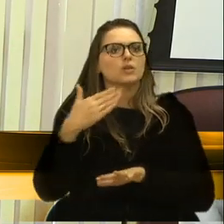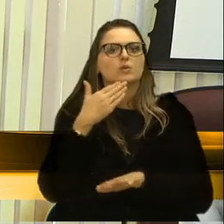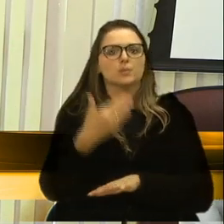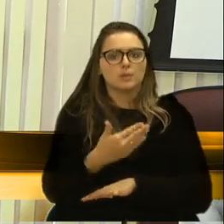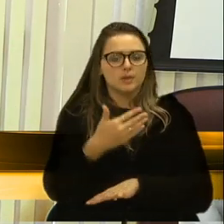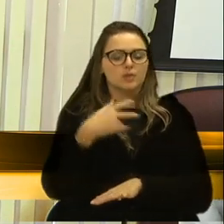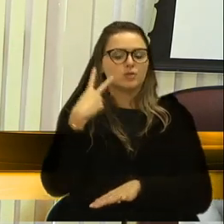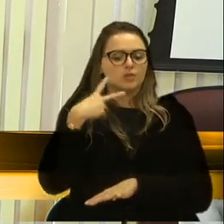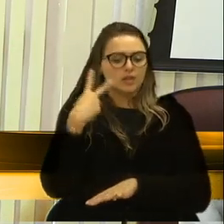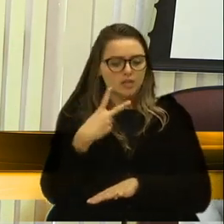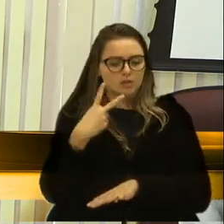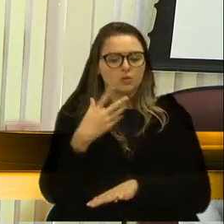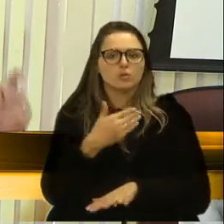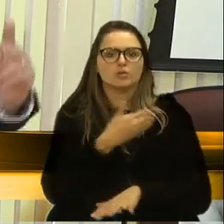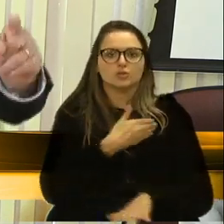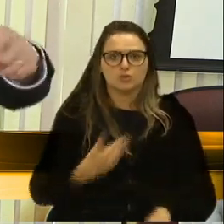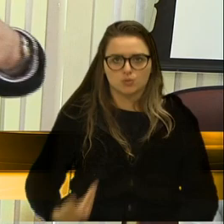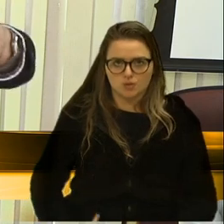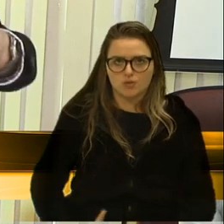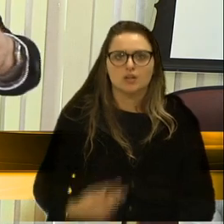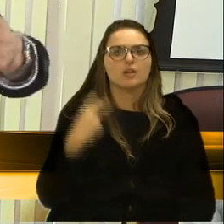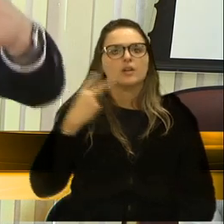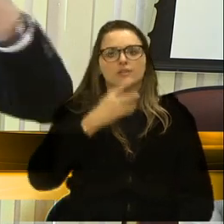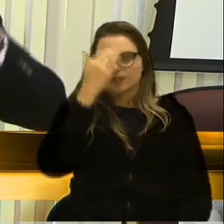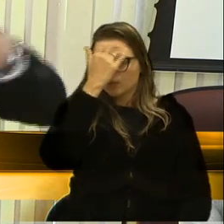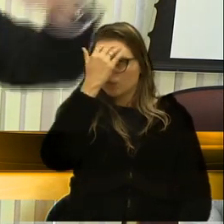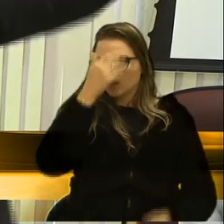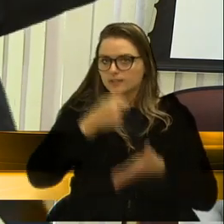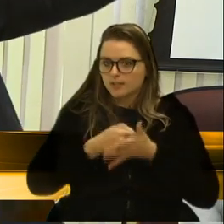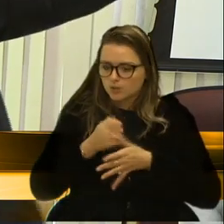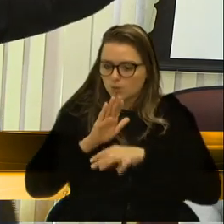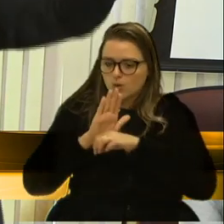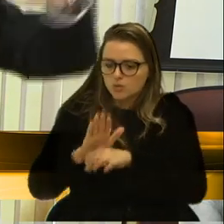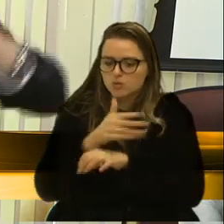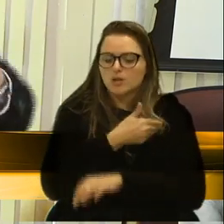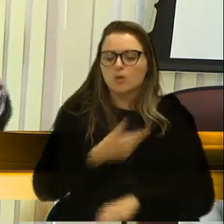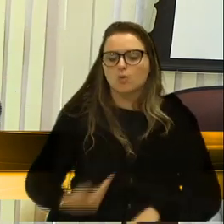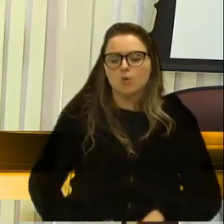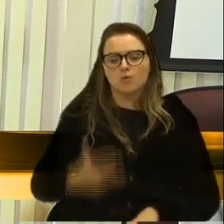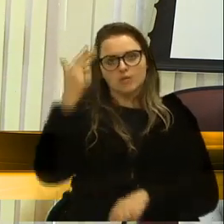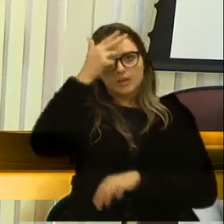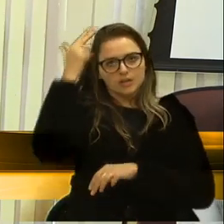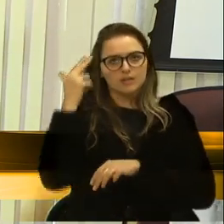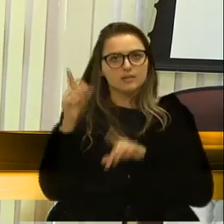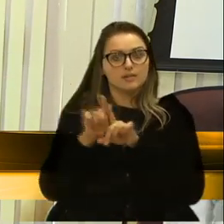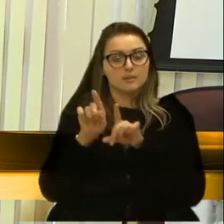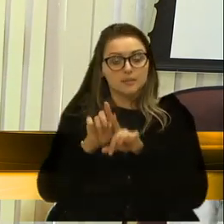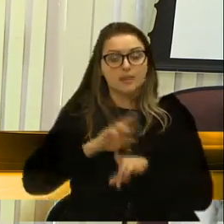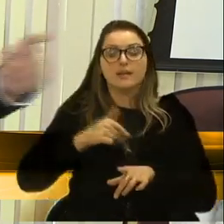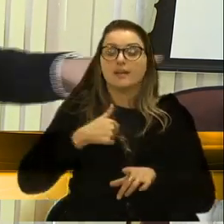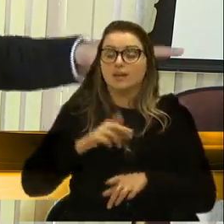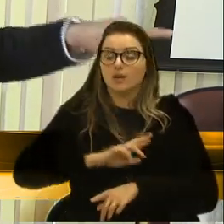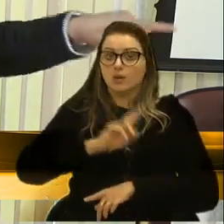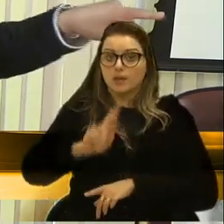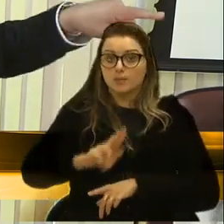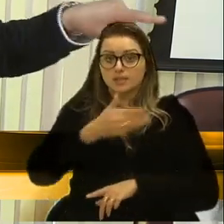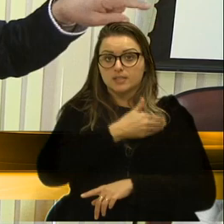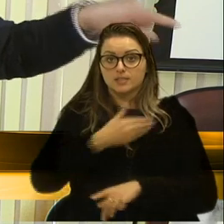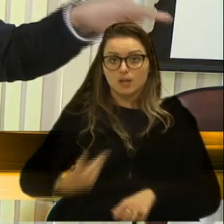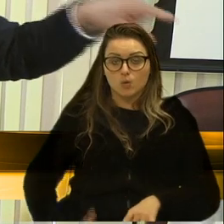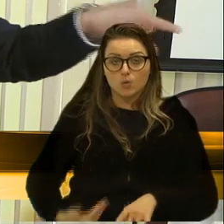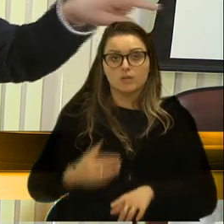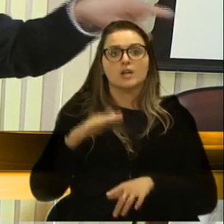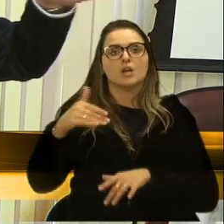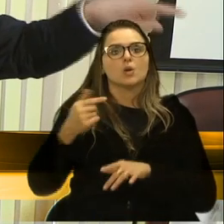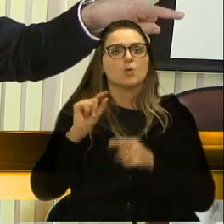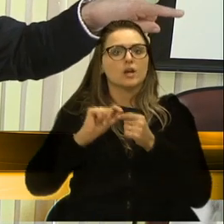do governo. O vereador Adiló tentou ajudar o governo também. E eu fui representar o governo. E quando fiz aquele